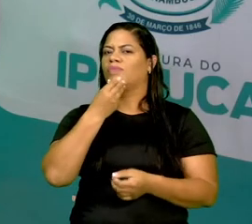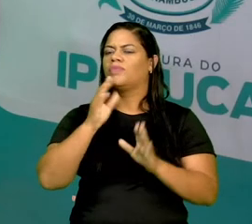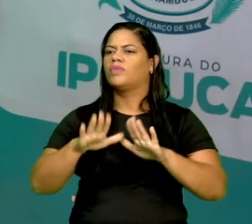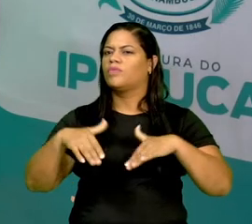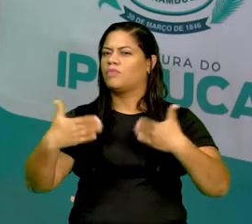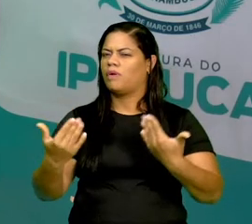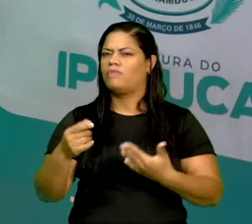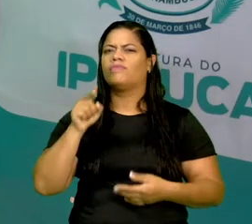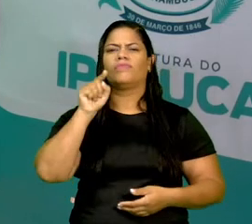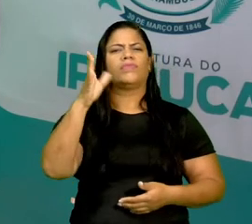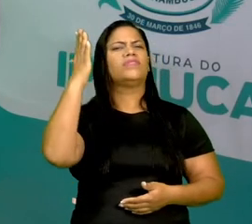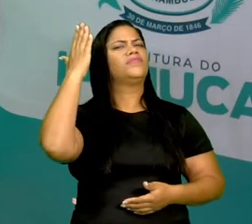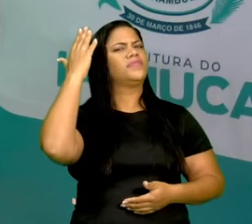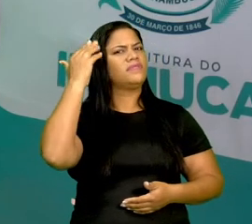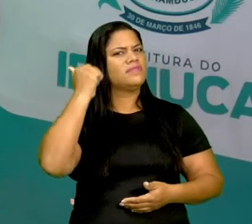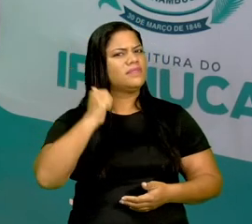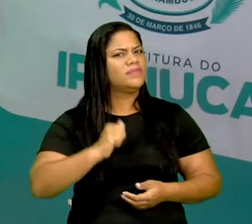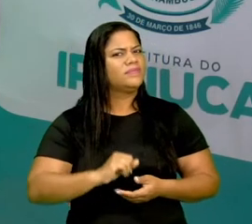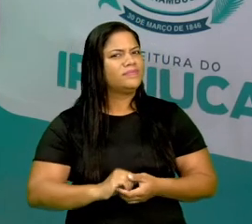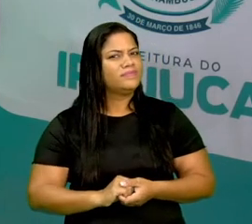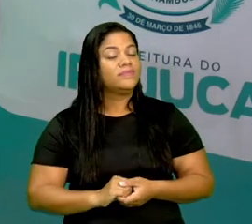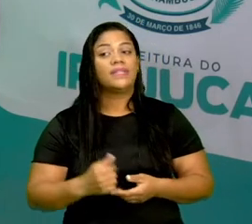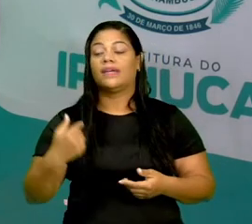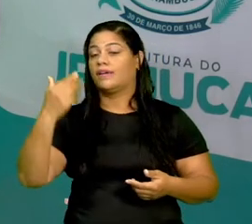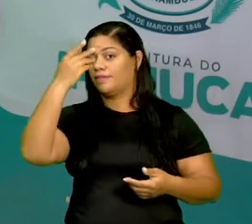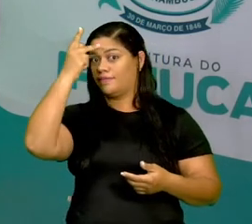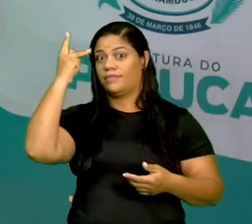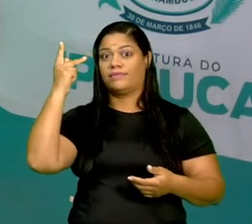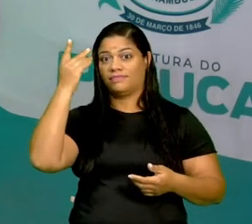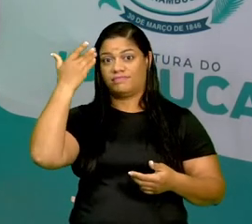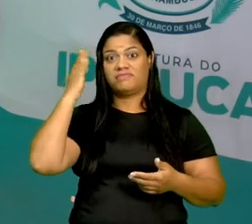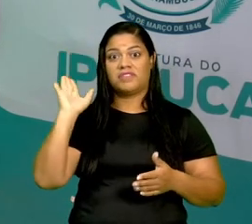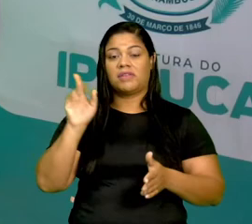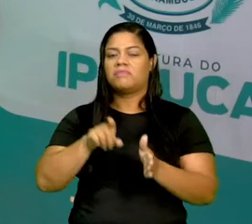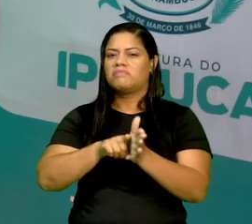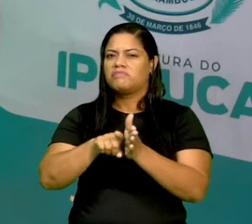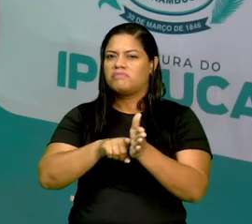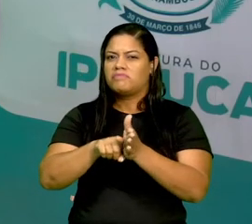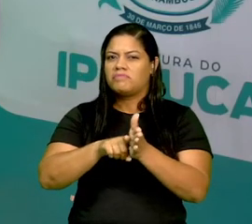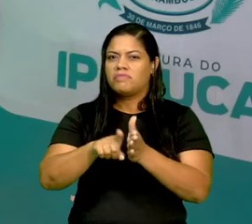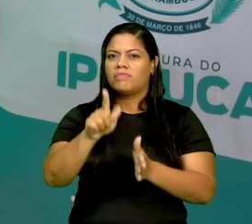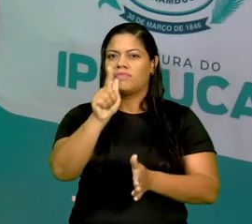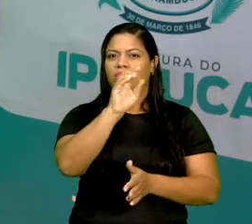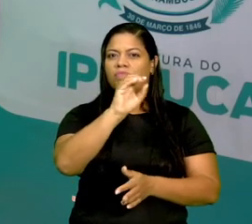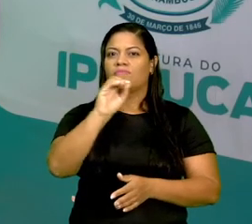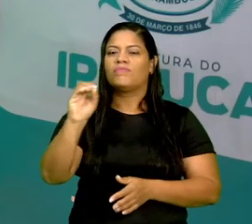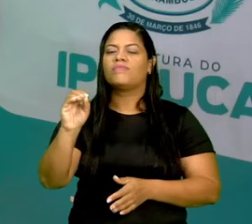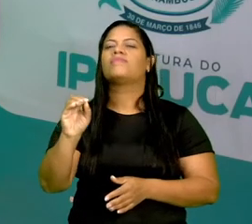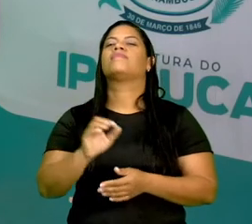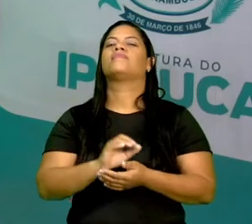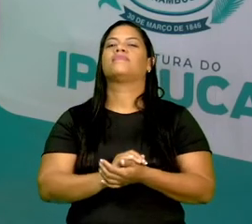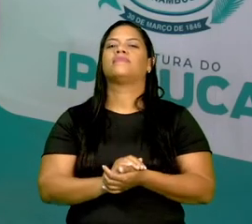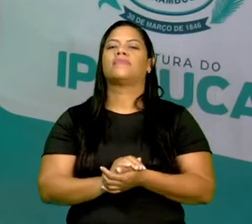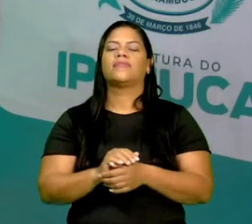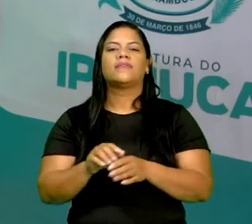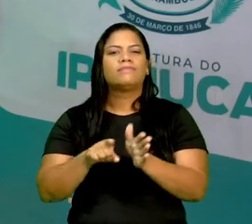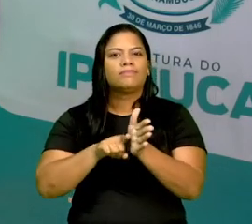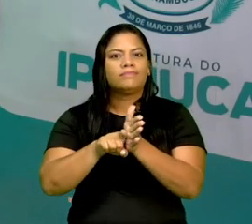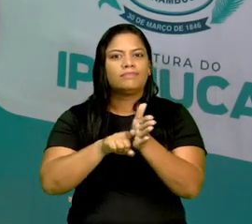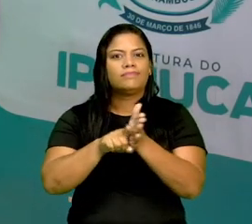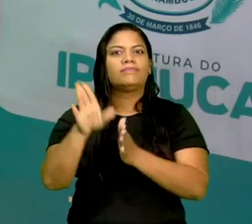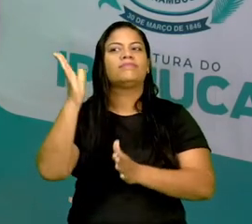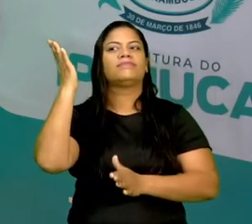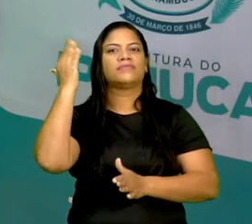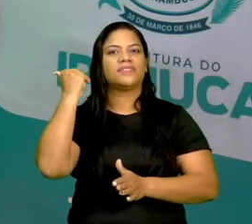Será que vocês sabem? Então, quem não sabe, vai lá, consulta o Google e pesquisa. Procura